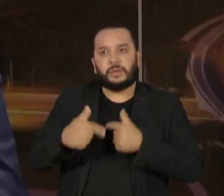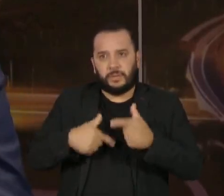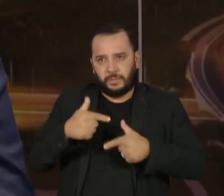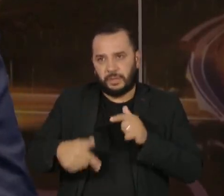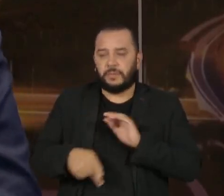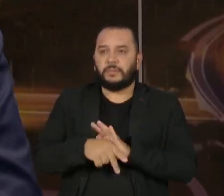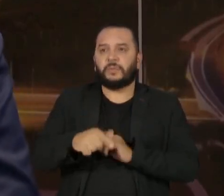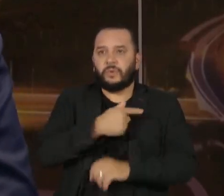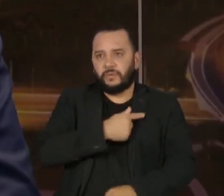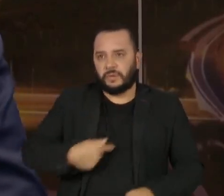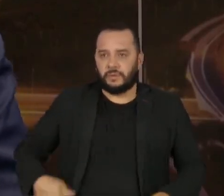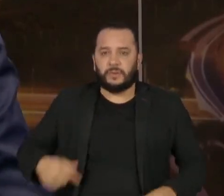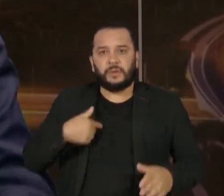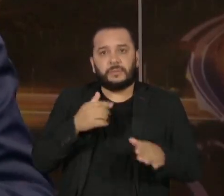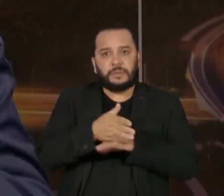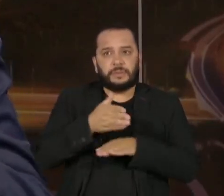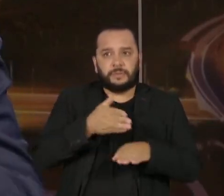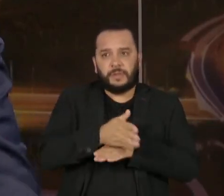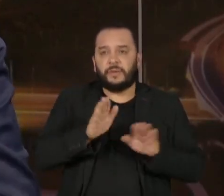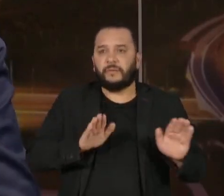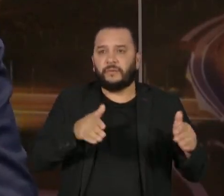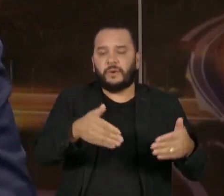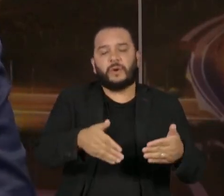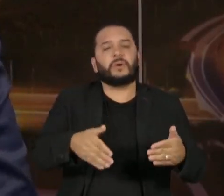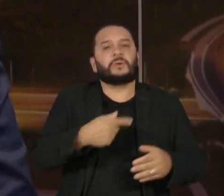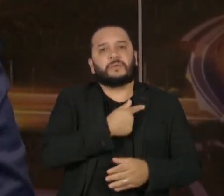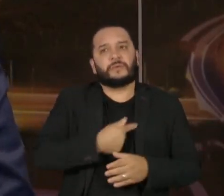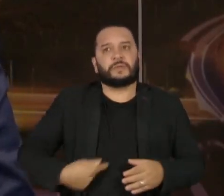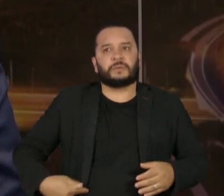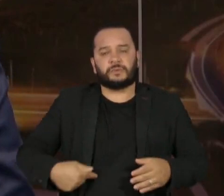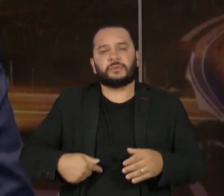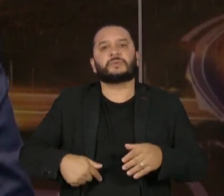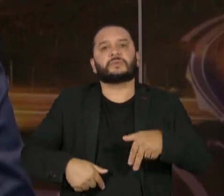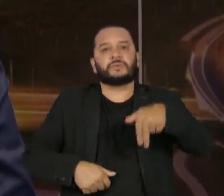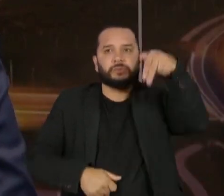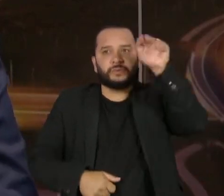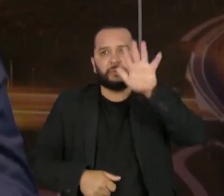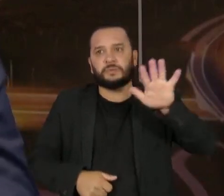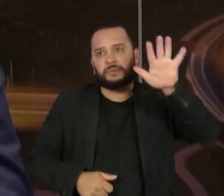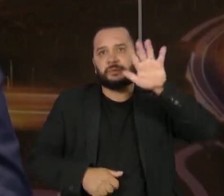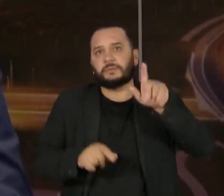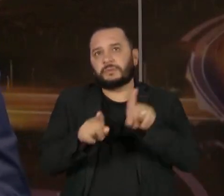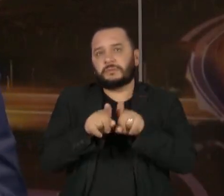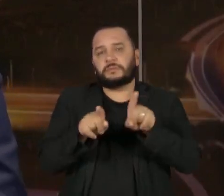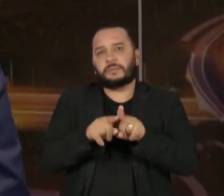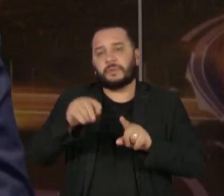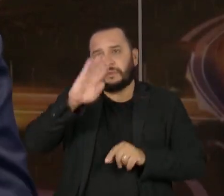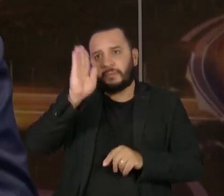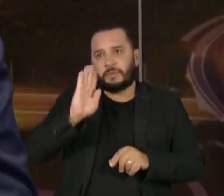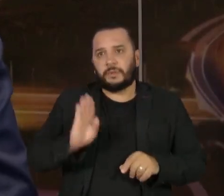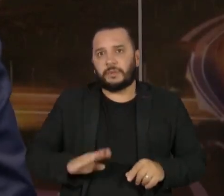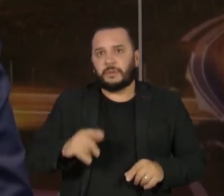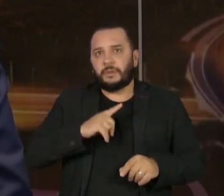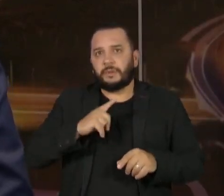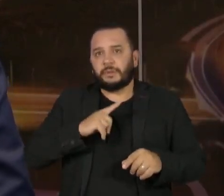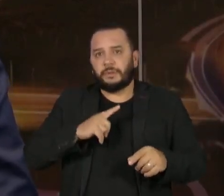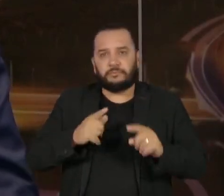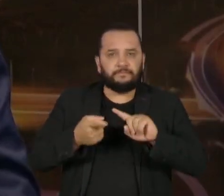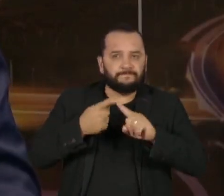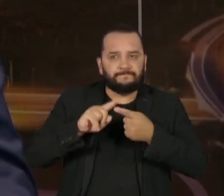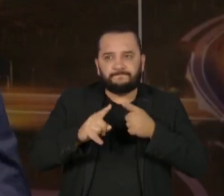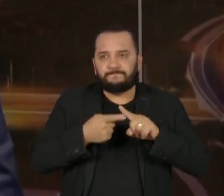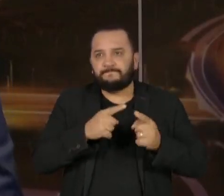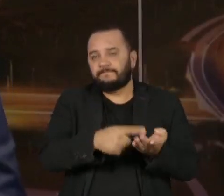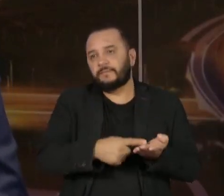representando o Fórum de Governadores do Nordeste e do Brasil, do Brasil, de negociações com o Senado e com a Câmara,